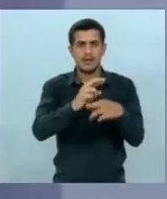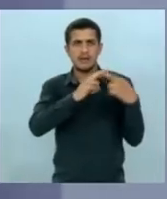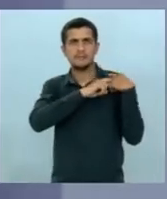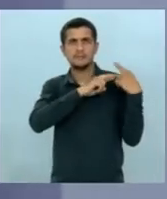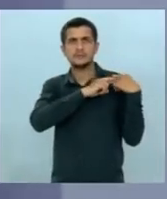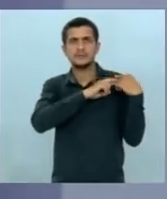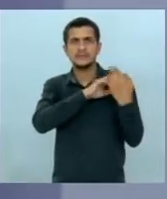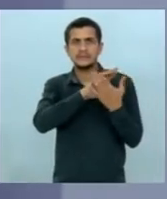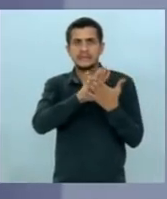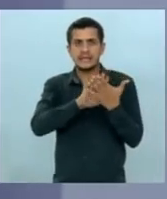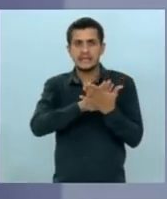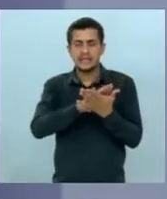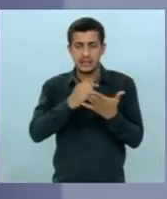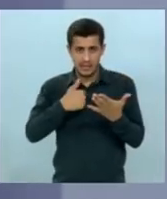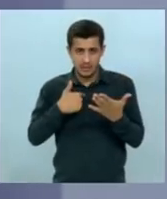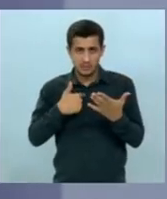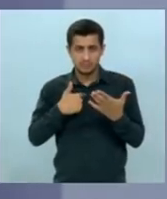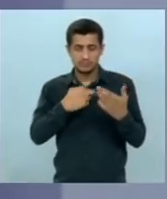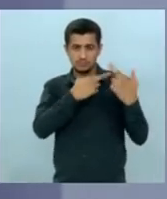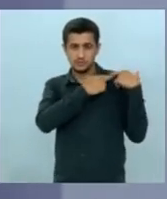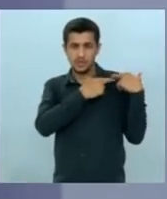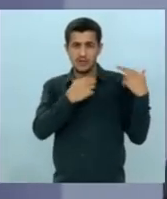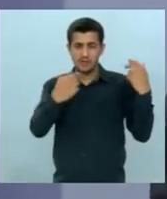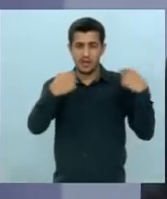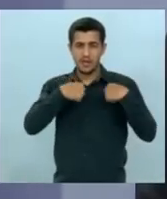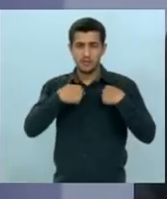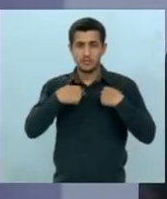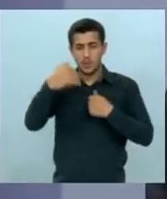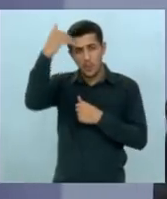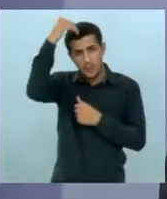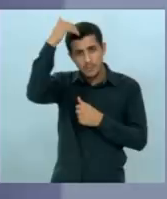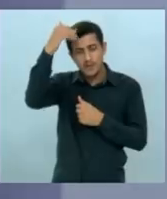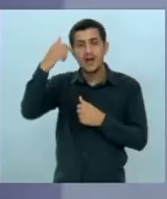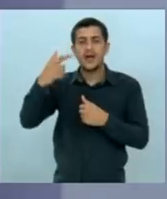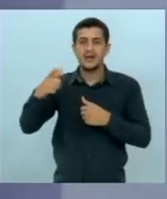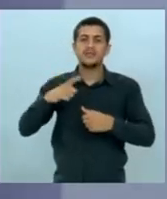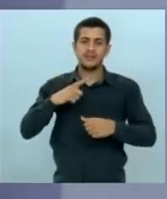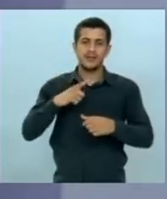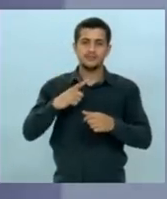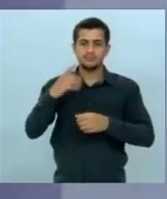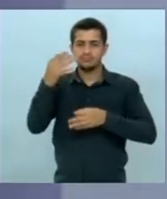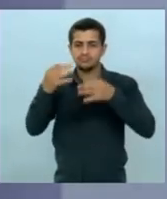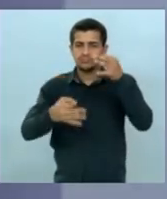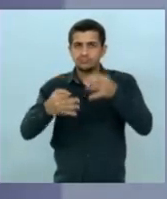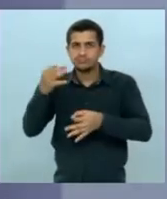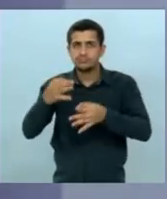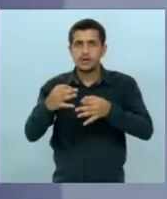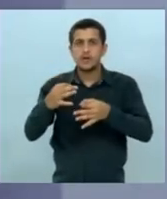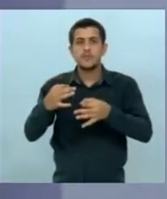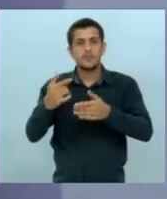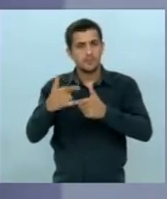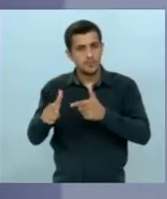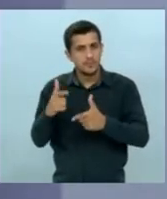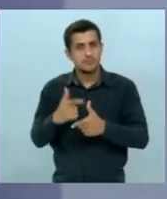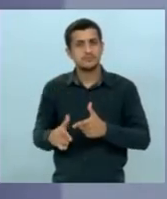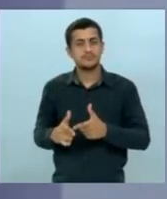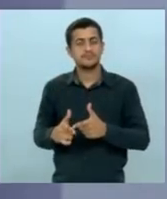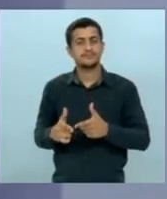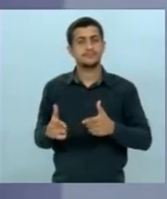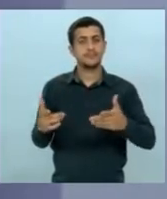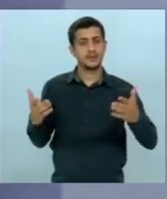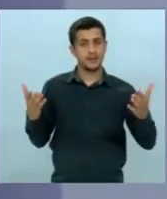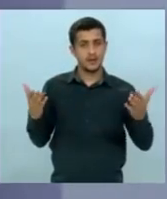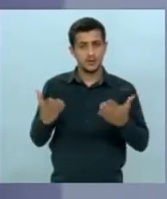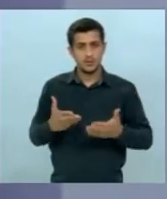maracutaia que fizeram do passado nós podemos criar um impasse jurídico então entramos na justiça agora recentemente o